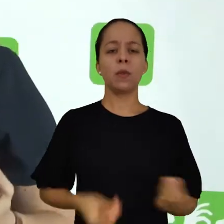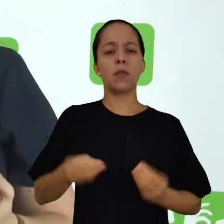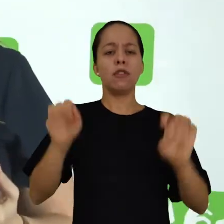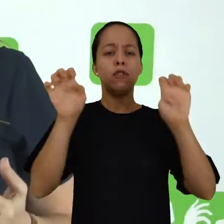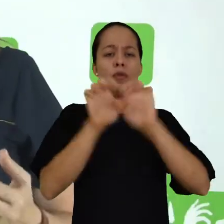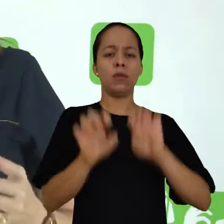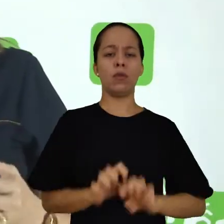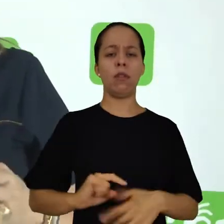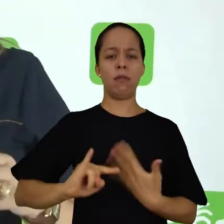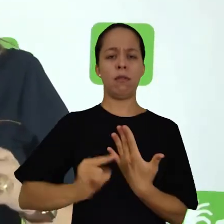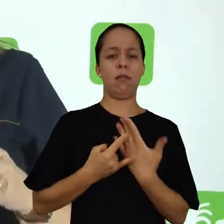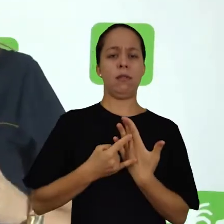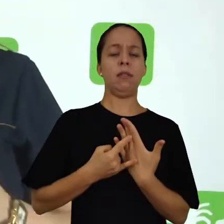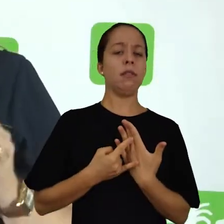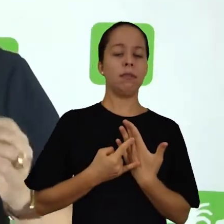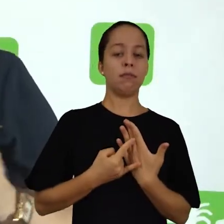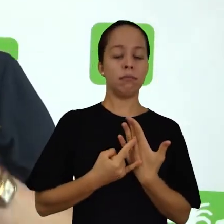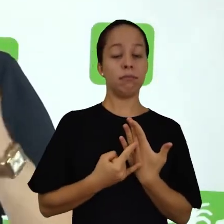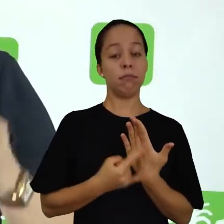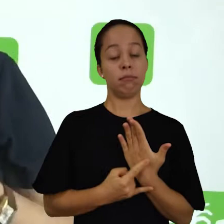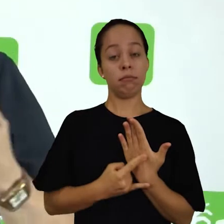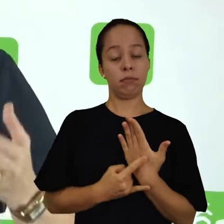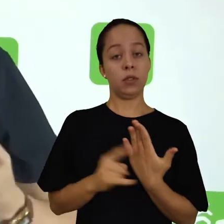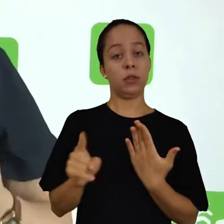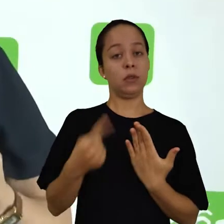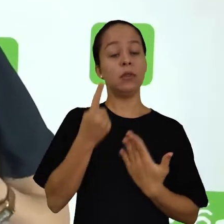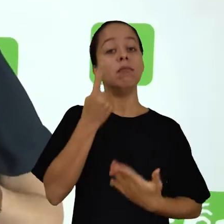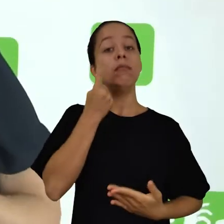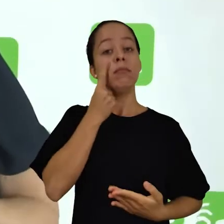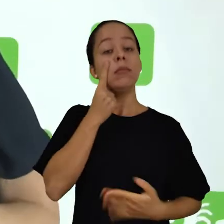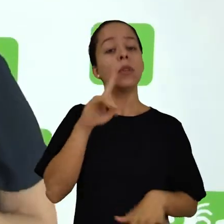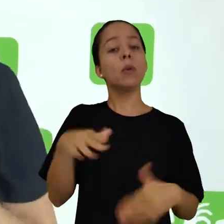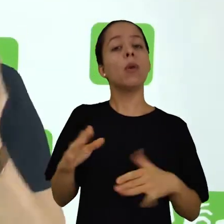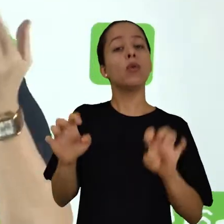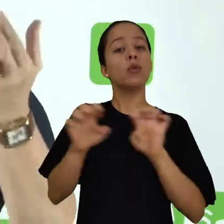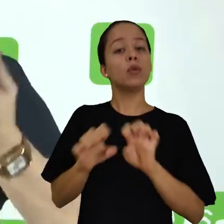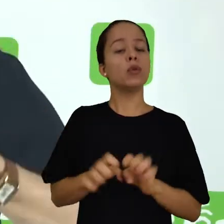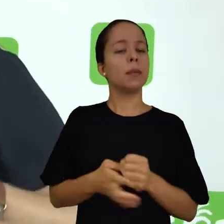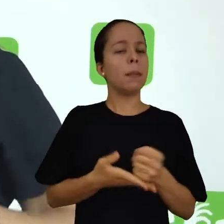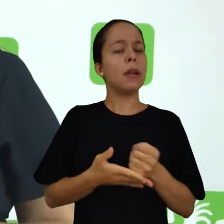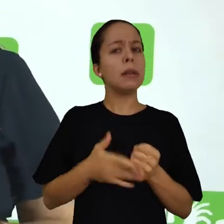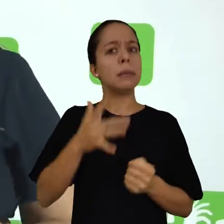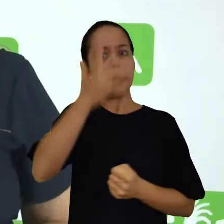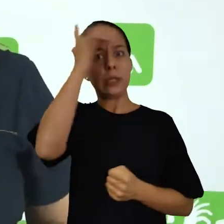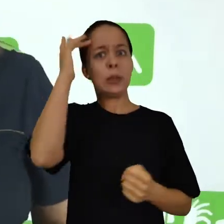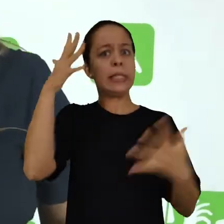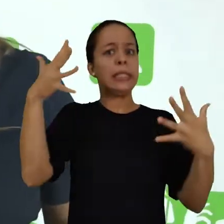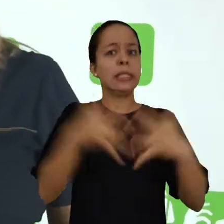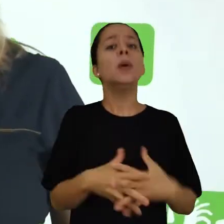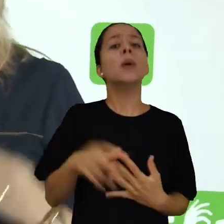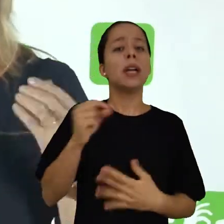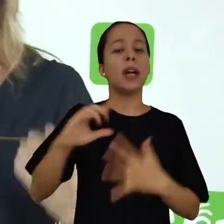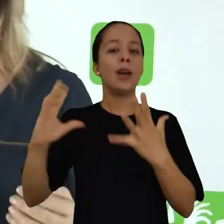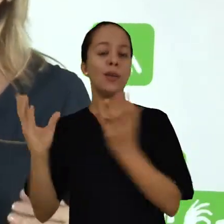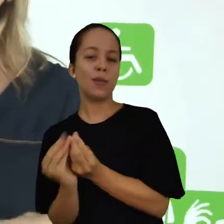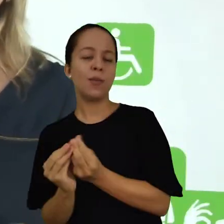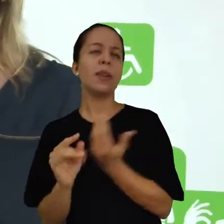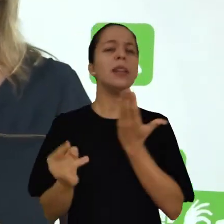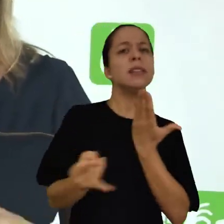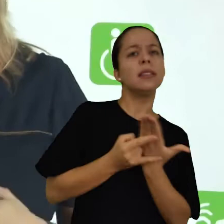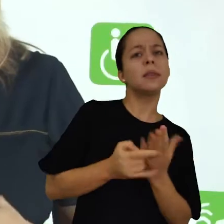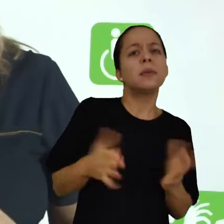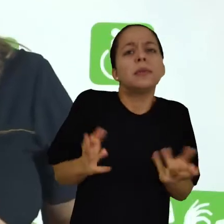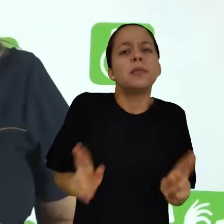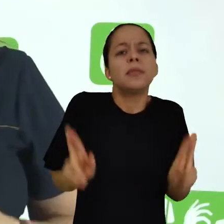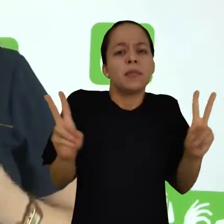resenha, vamos ver qual a diferença básica e por que tantas pessoas confundem resumo com resenha. O resenhista,